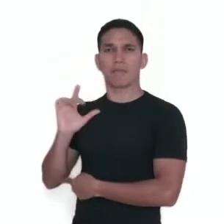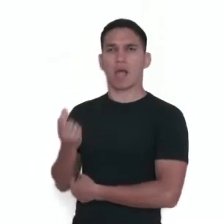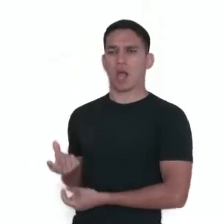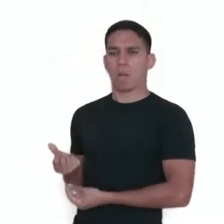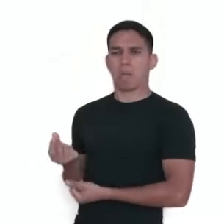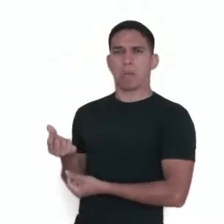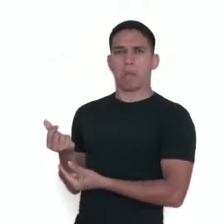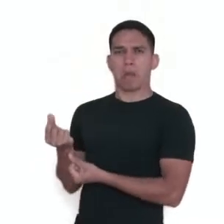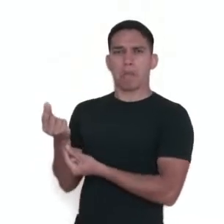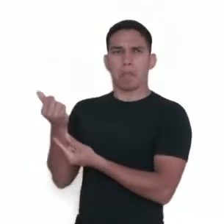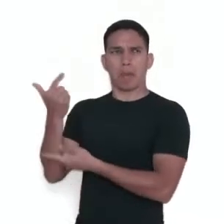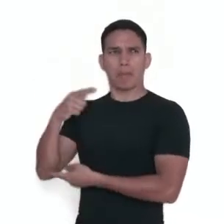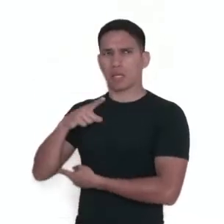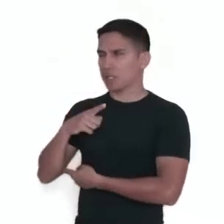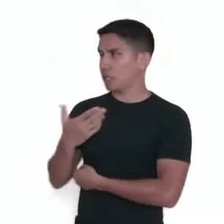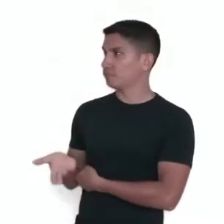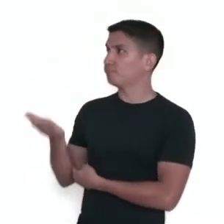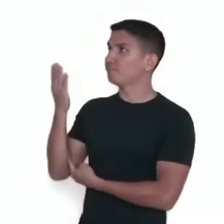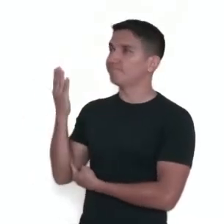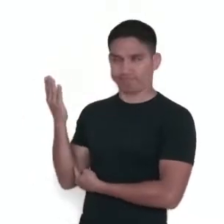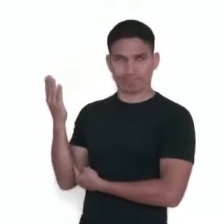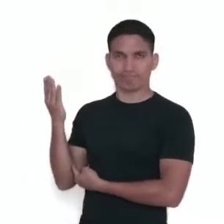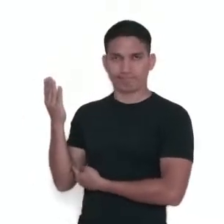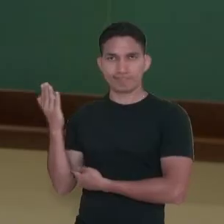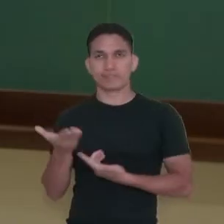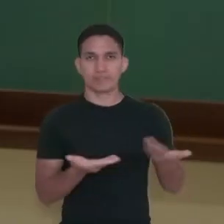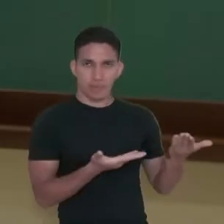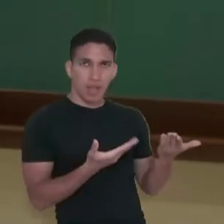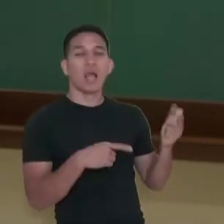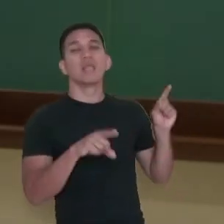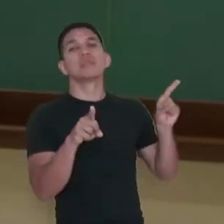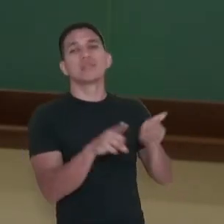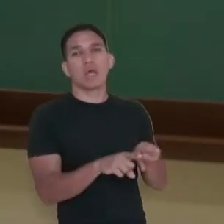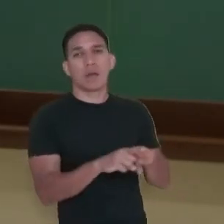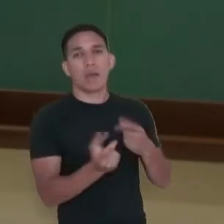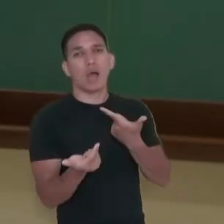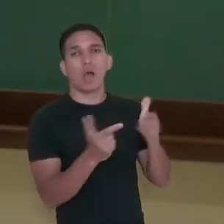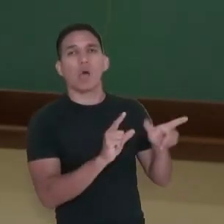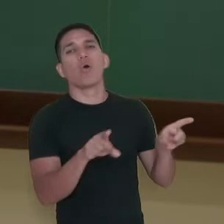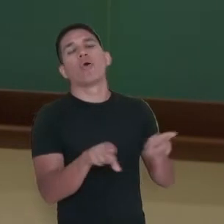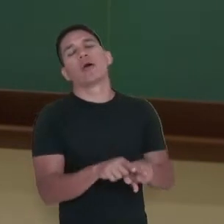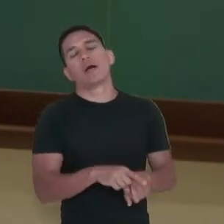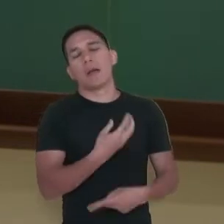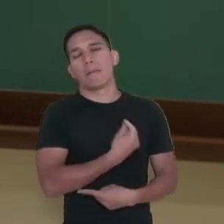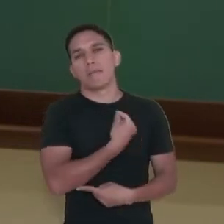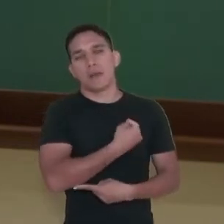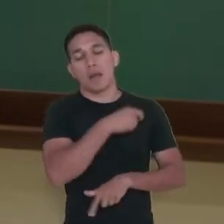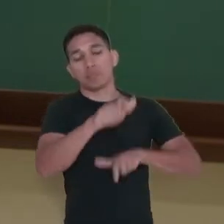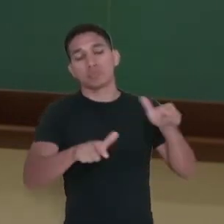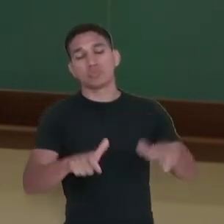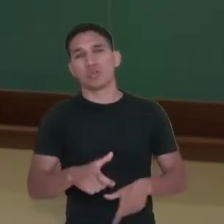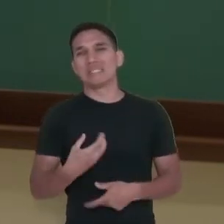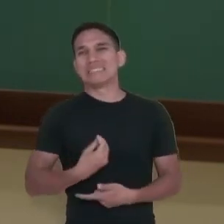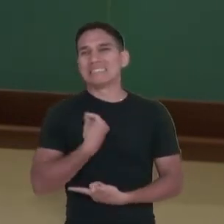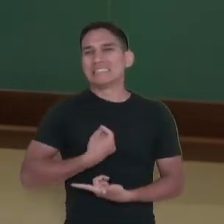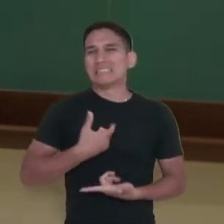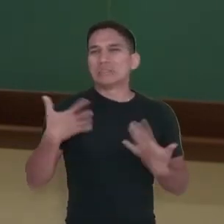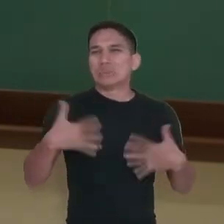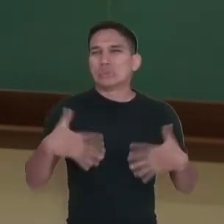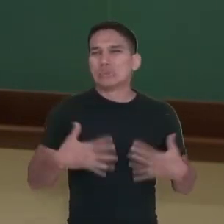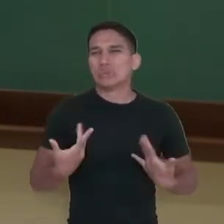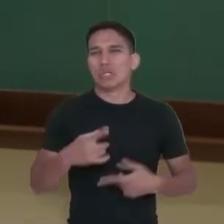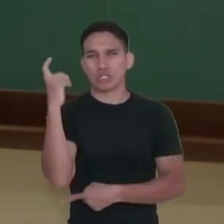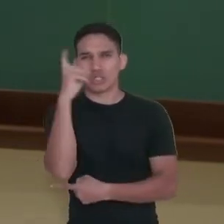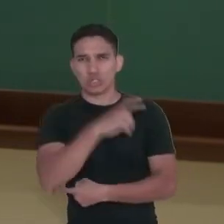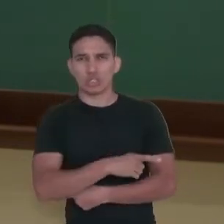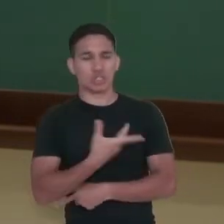renda per capita, é possível encontrar pessoas vivendo em situação ali de dificuldade, sem